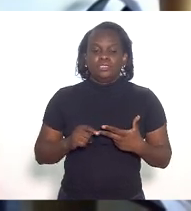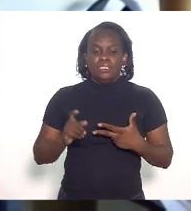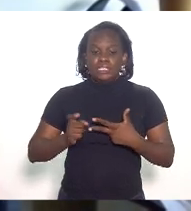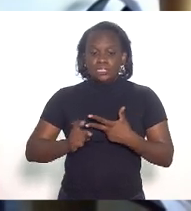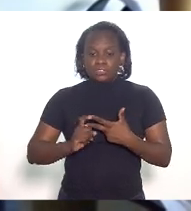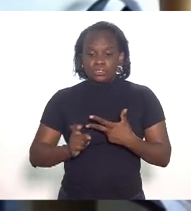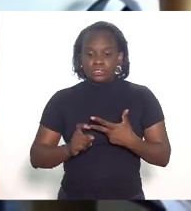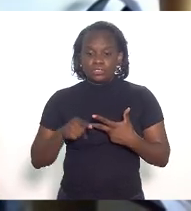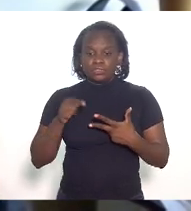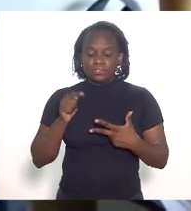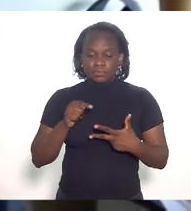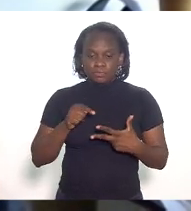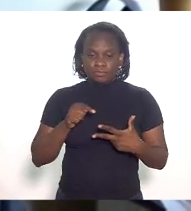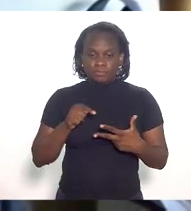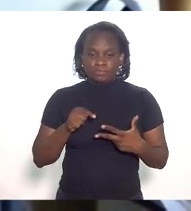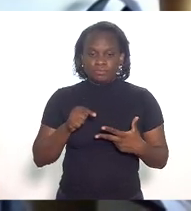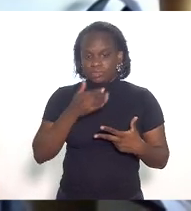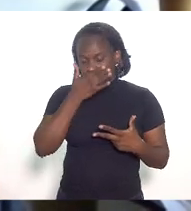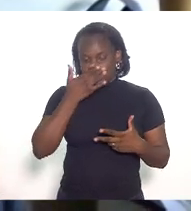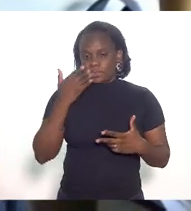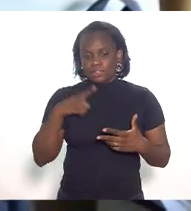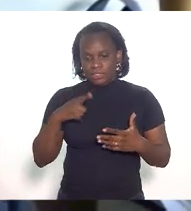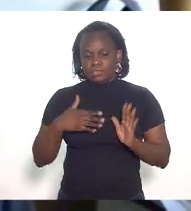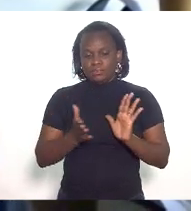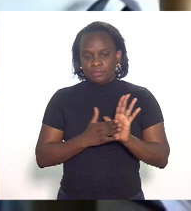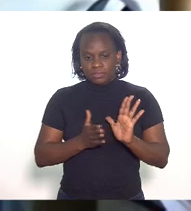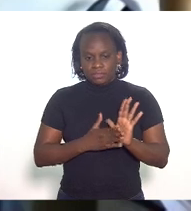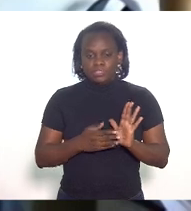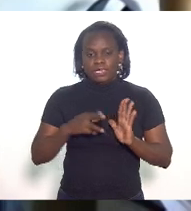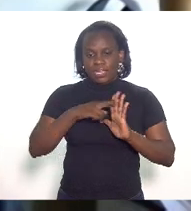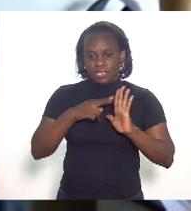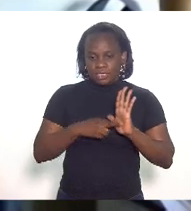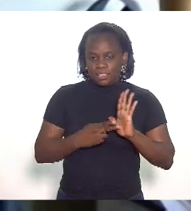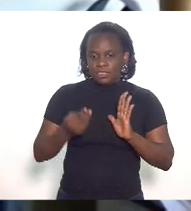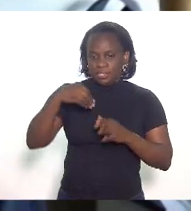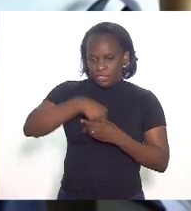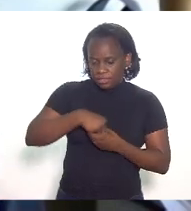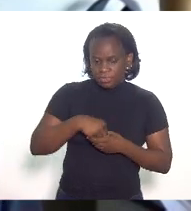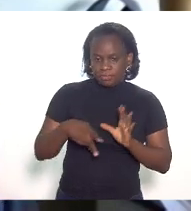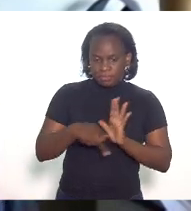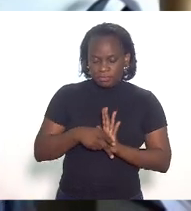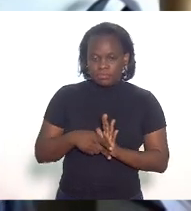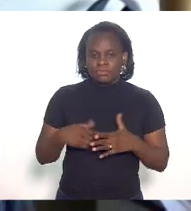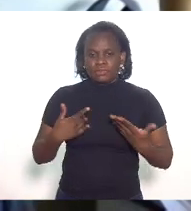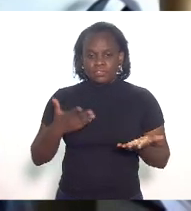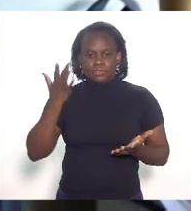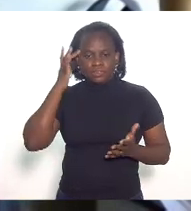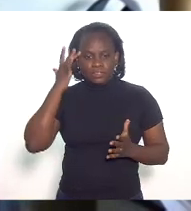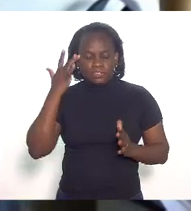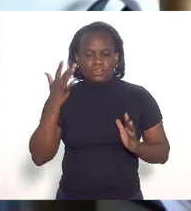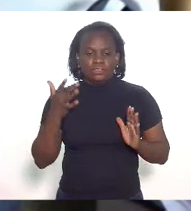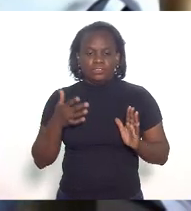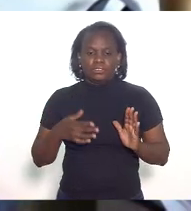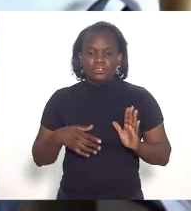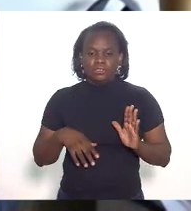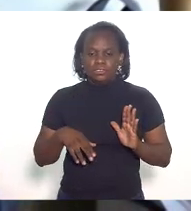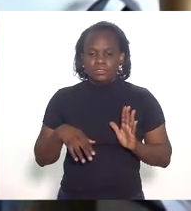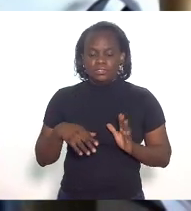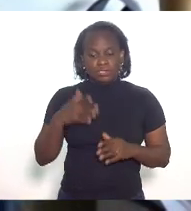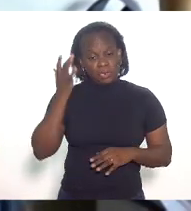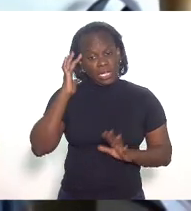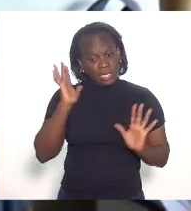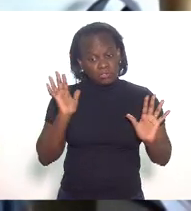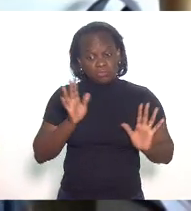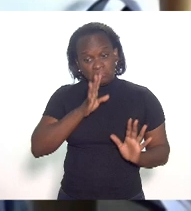Executivo respaldado em reuniões internas eu suponho eu só suponho